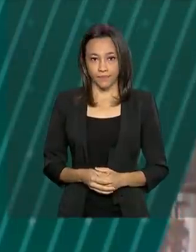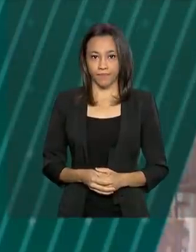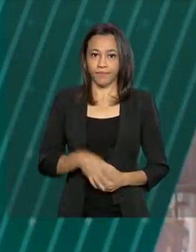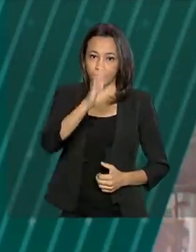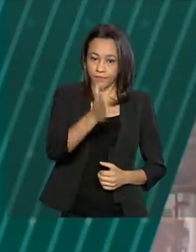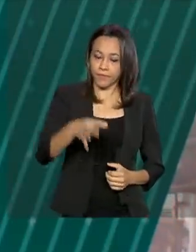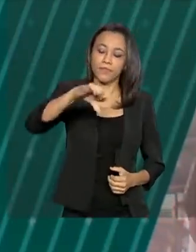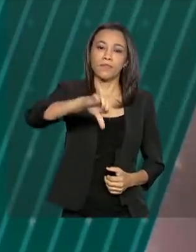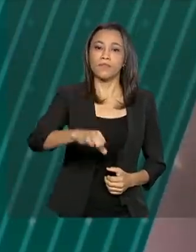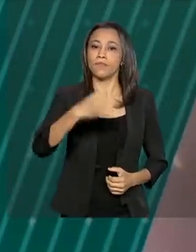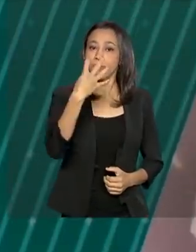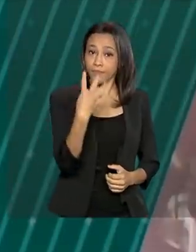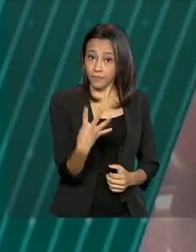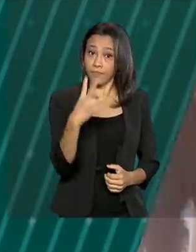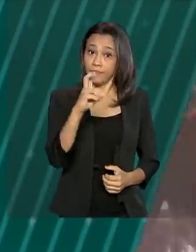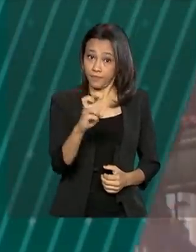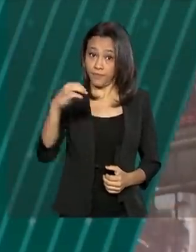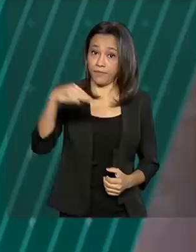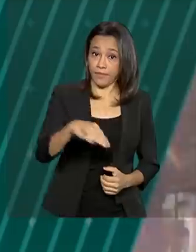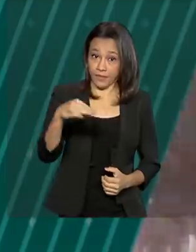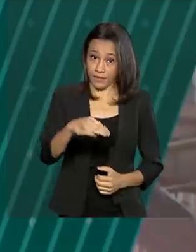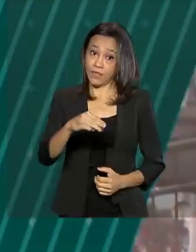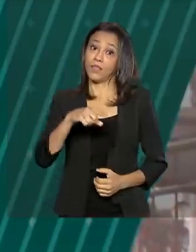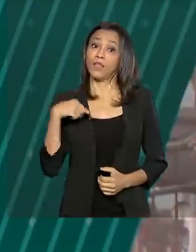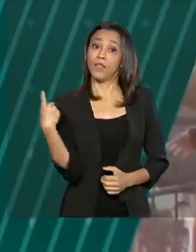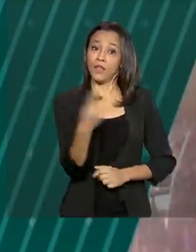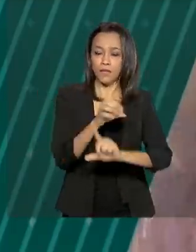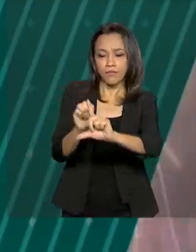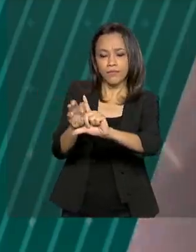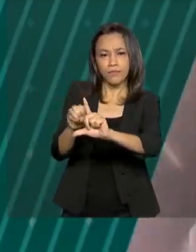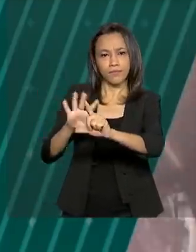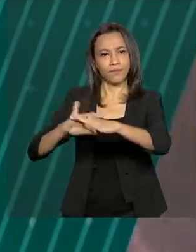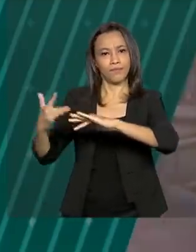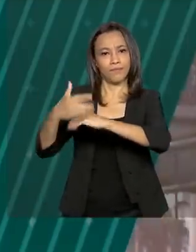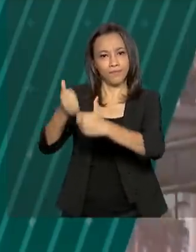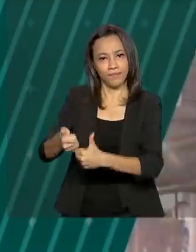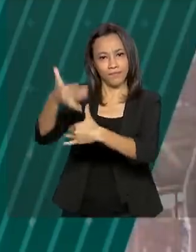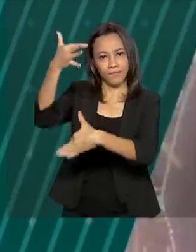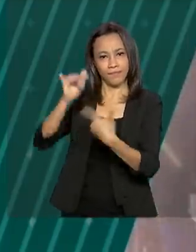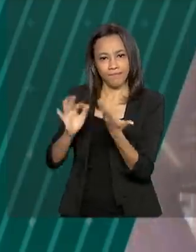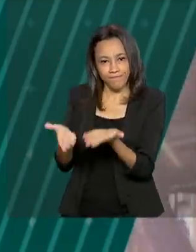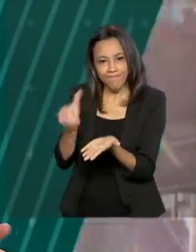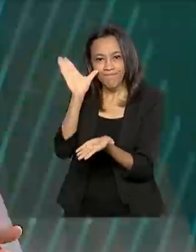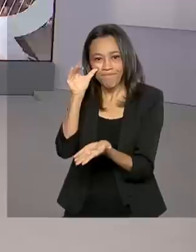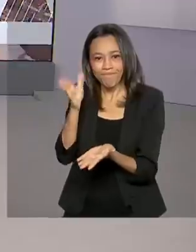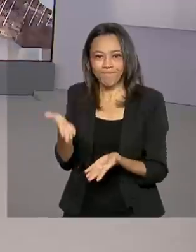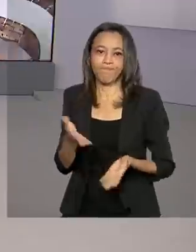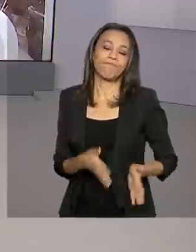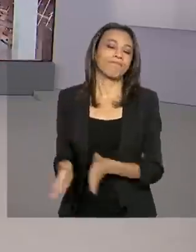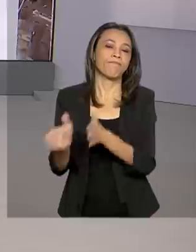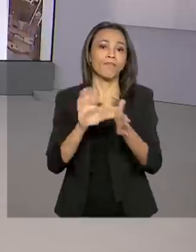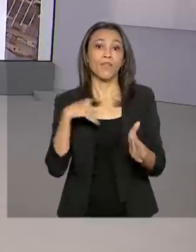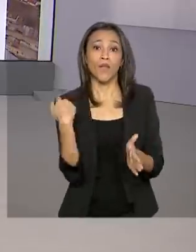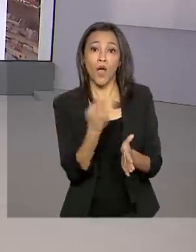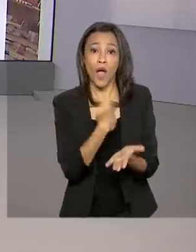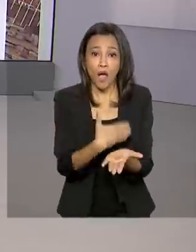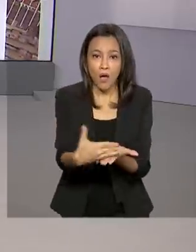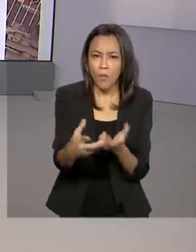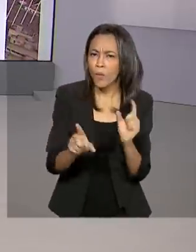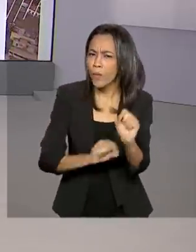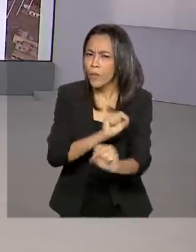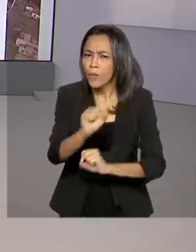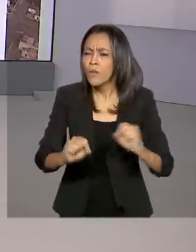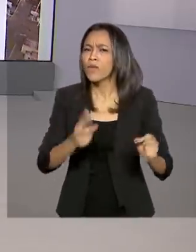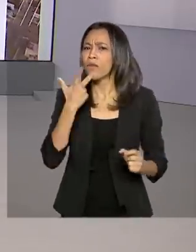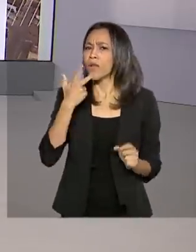São 9 horas e 45 minutos. Estamos ao vivo também pelas nossas redes sociais. E a gente começa essa edição do Brasil